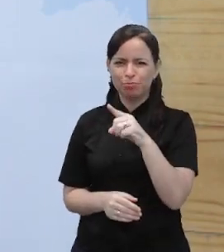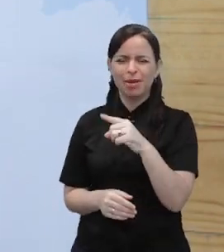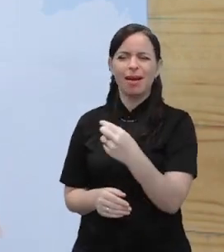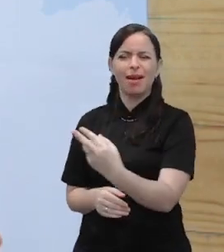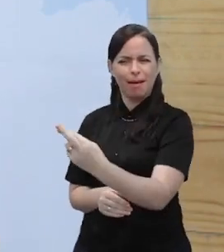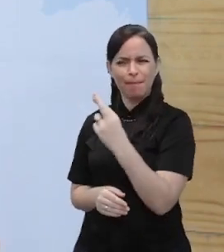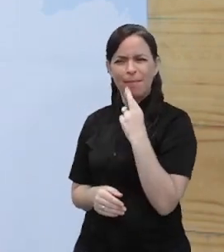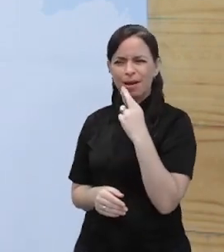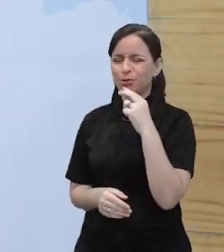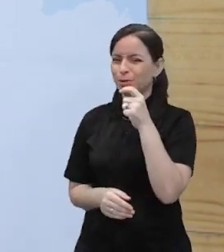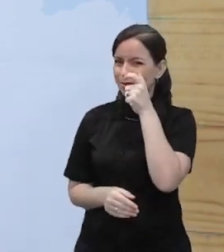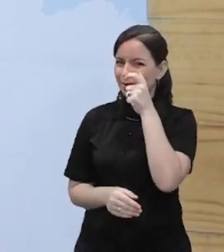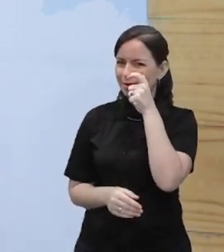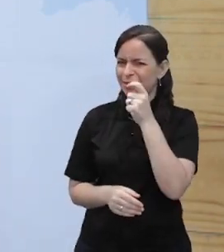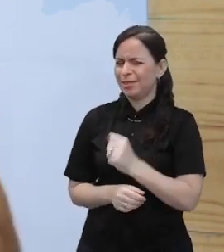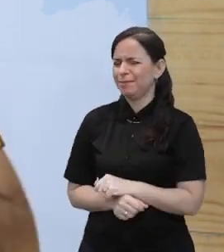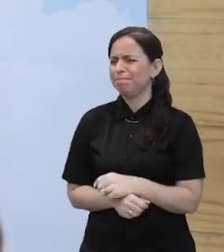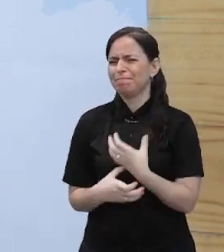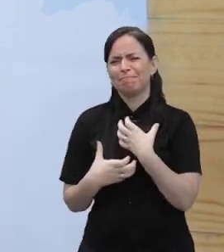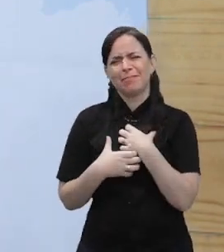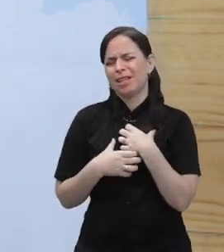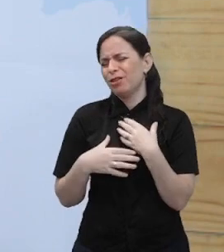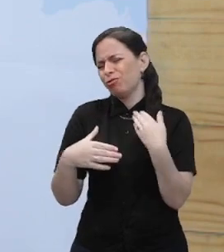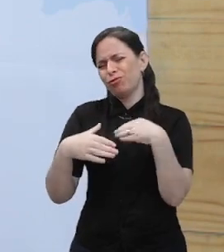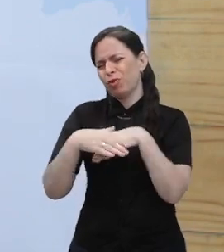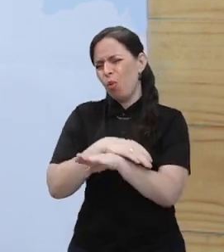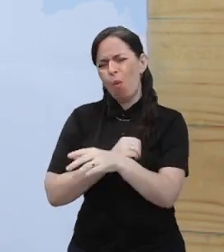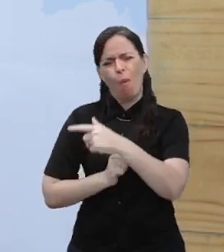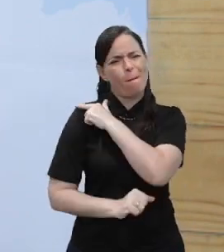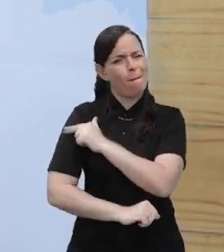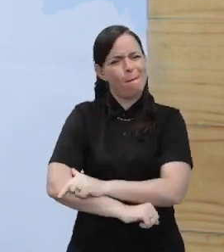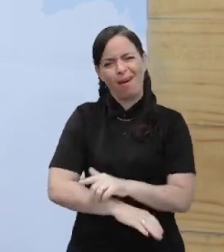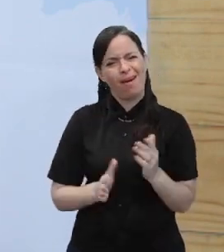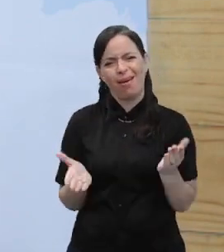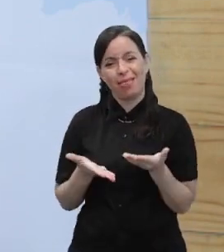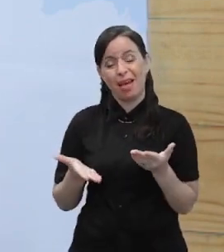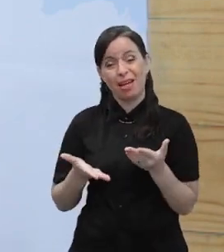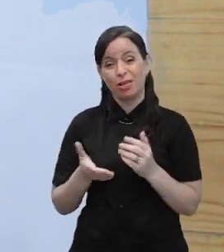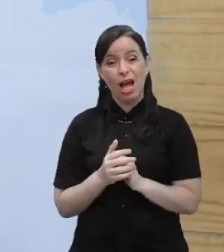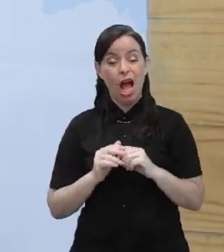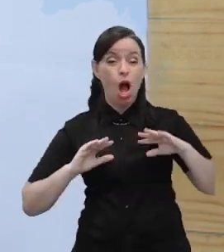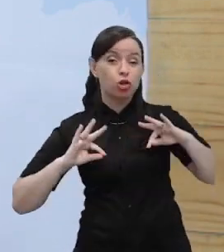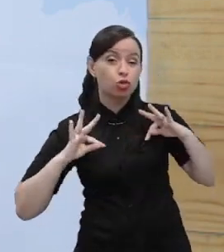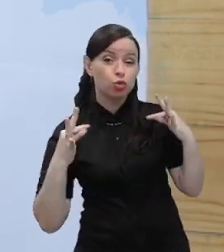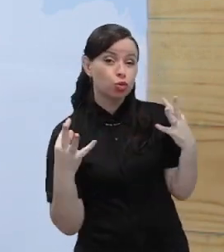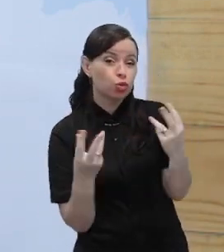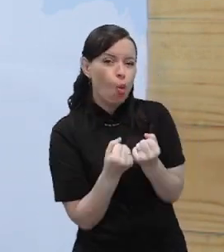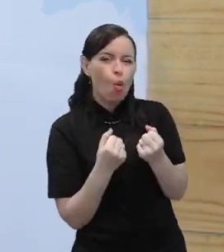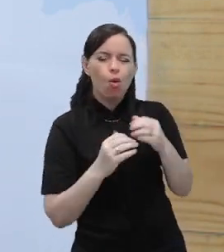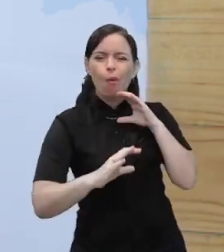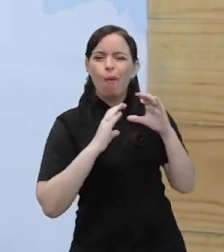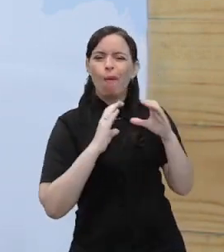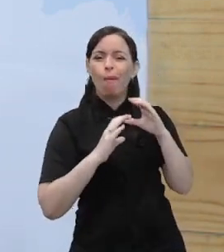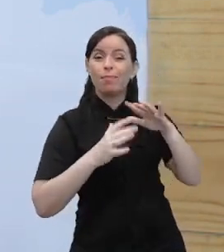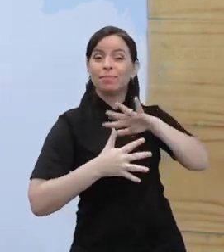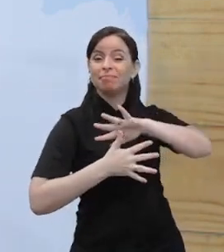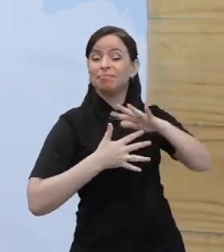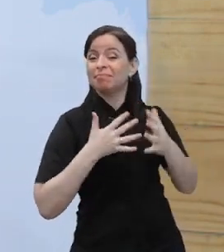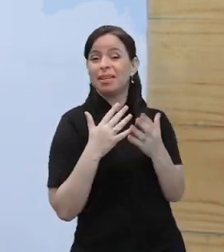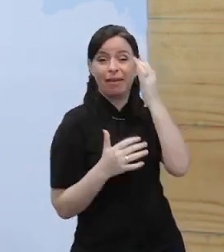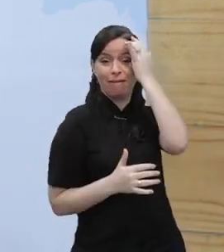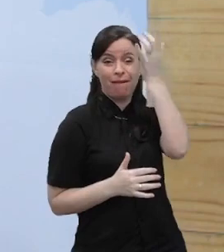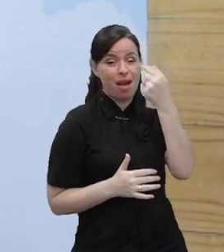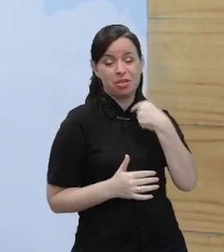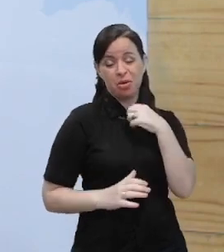já não faz mais diferença. Porque eu já estou tão acostumada, os irmãos todos aqui já sabem conversar em língua de sinais. Eu já me